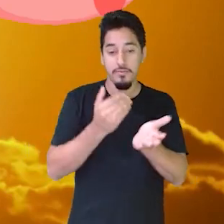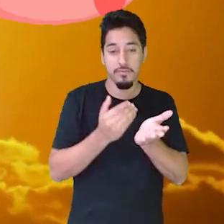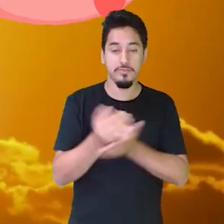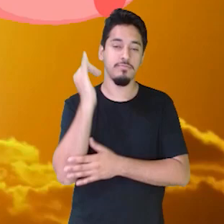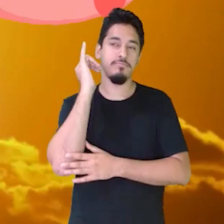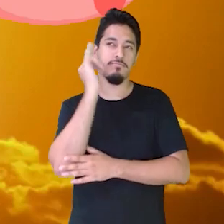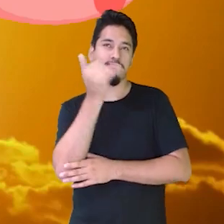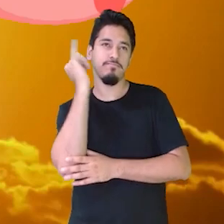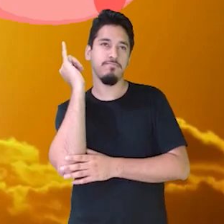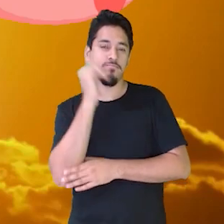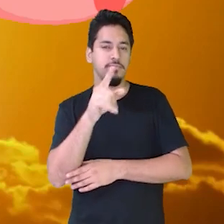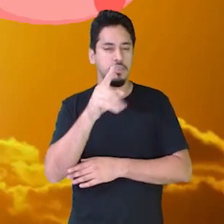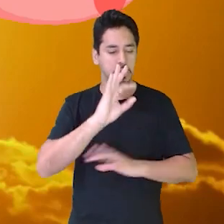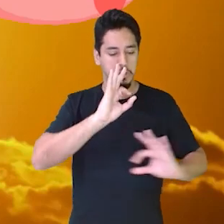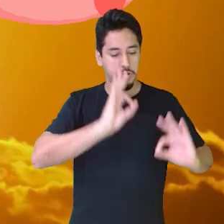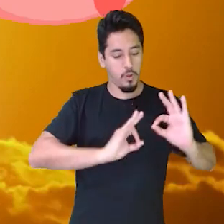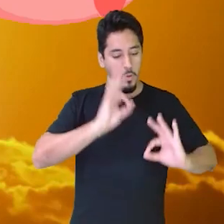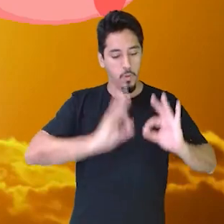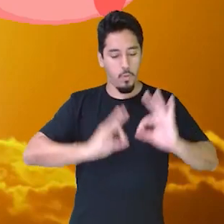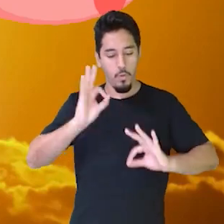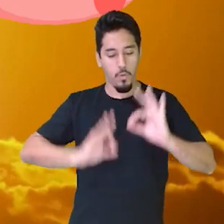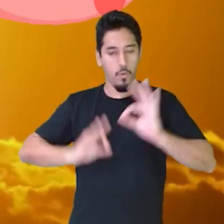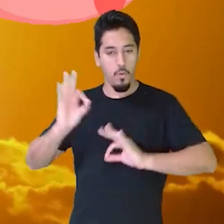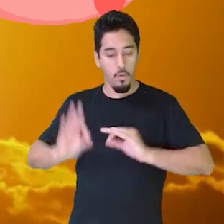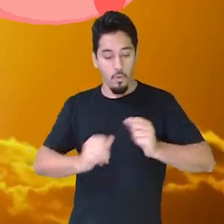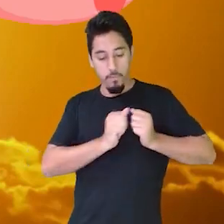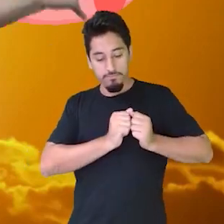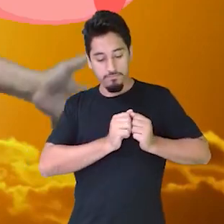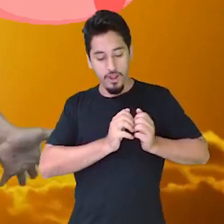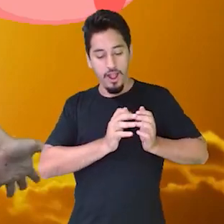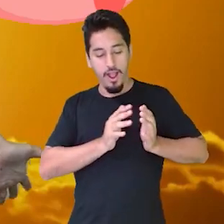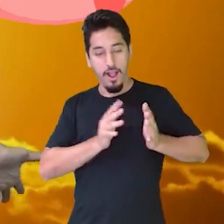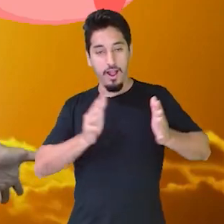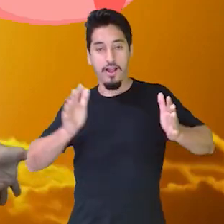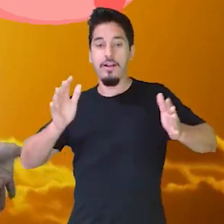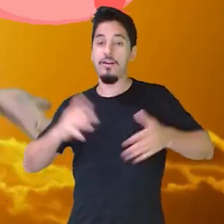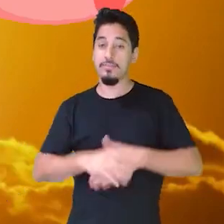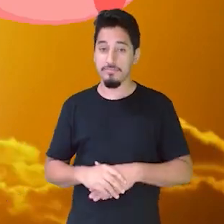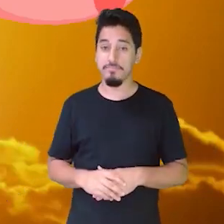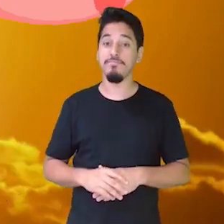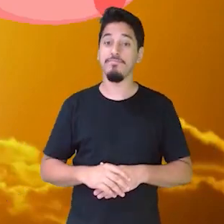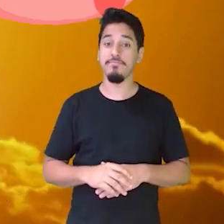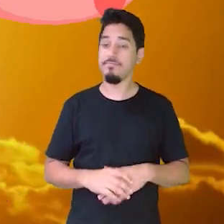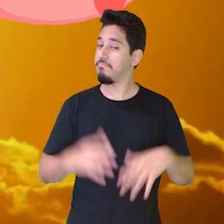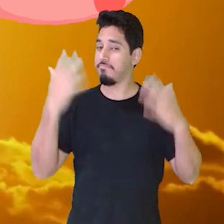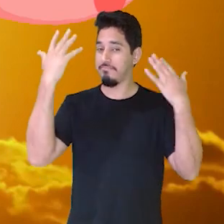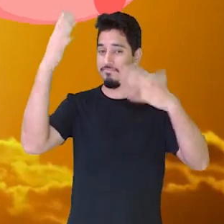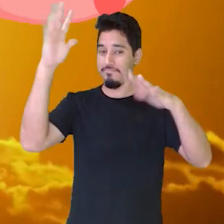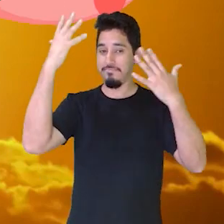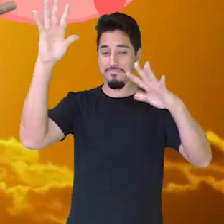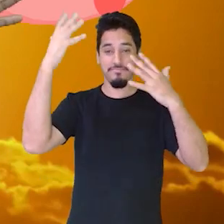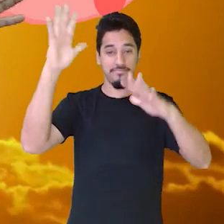a contação. Se prepare em mim, a gente abra o seu coração. Ei!